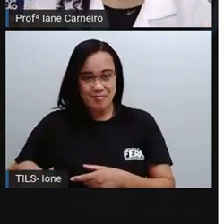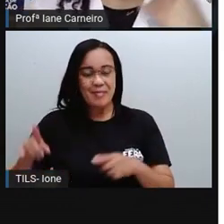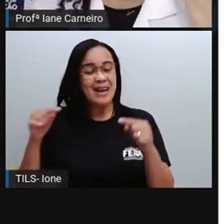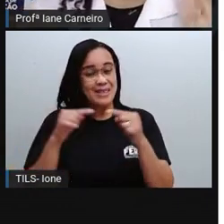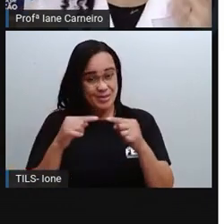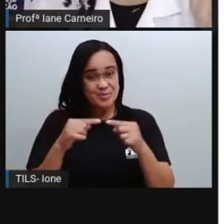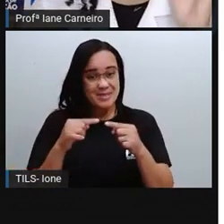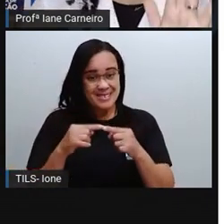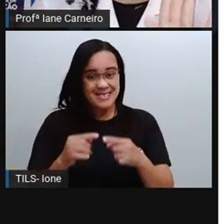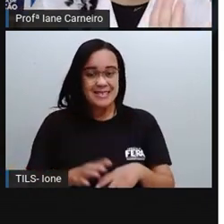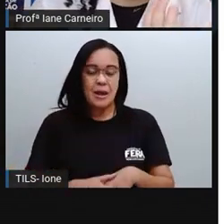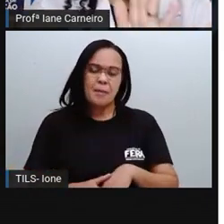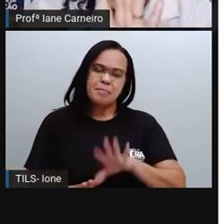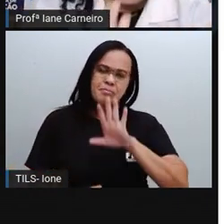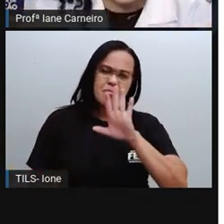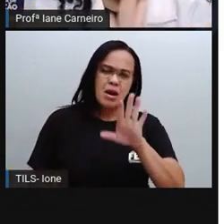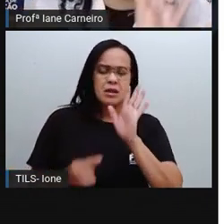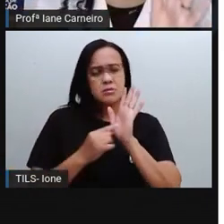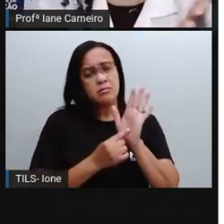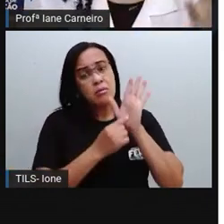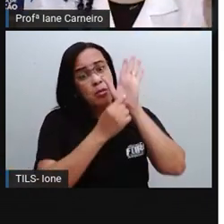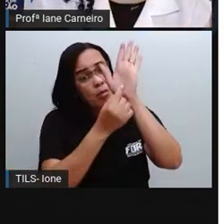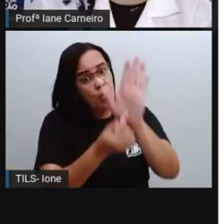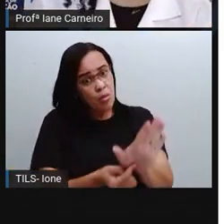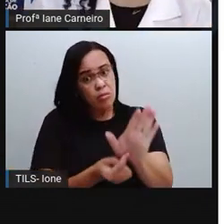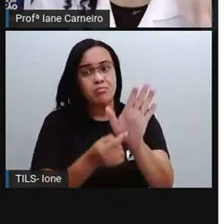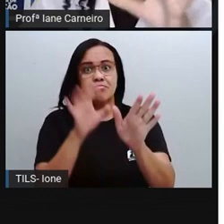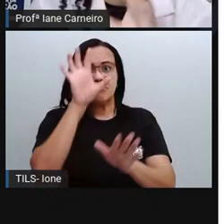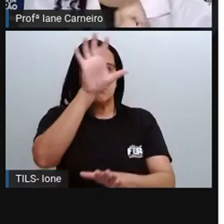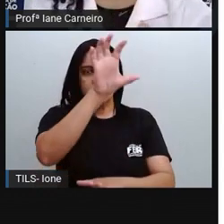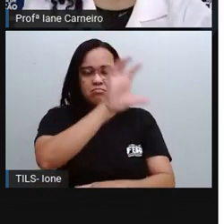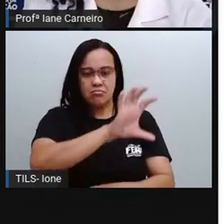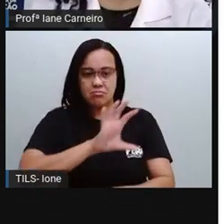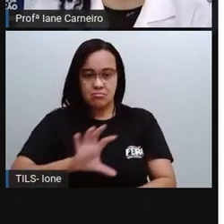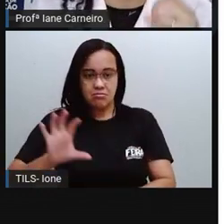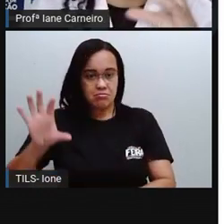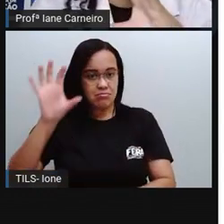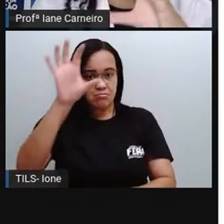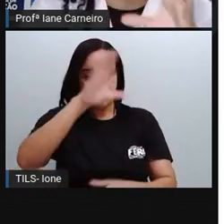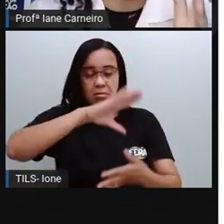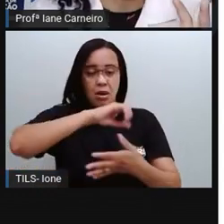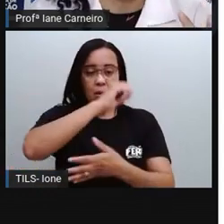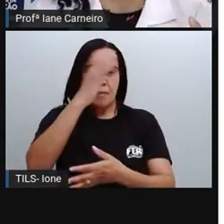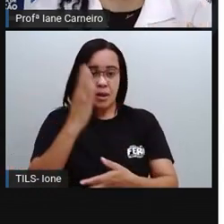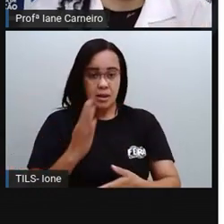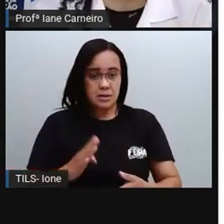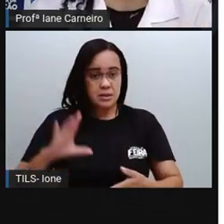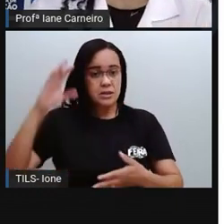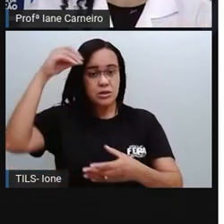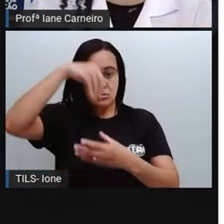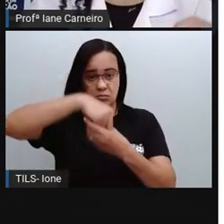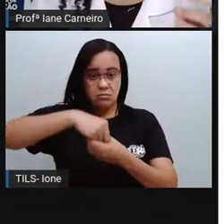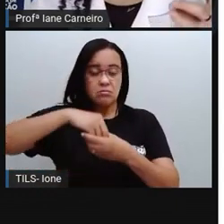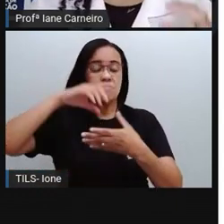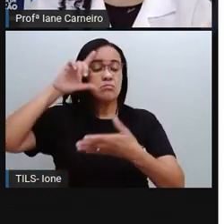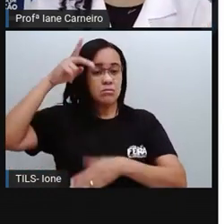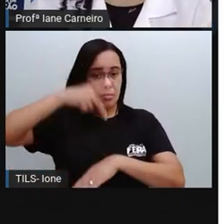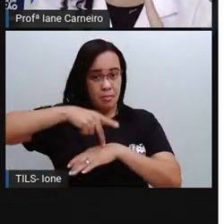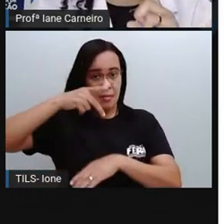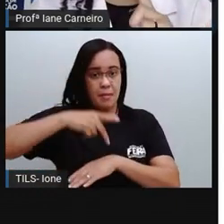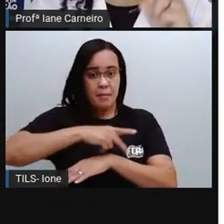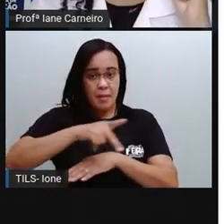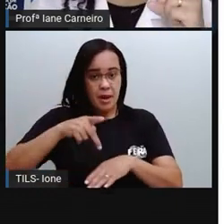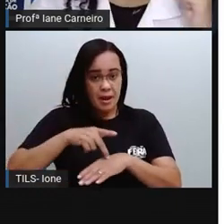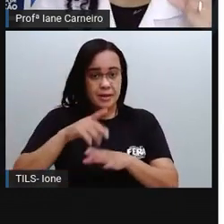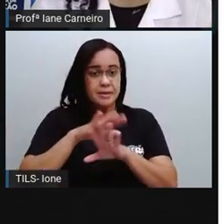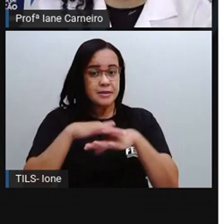Mas aqui, como é só para ilustrar as regiões do país, a Pro trouxe esse mapa para vocês visualizarem melhor. Então, aqui a gente vê que